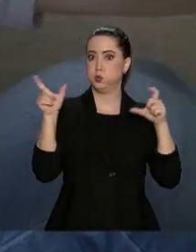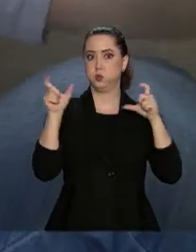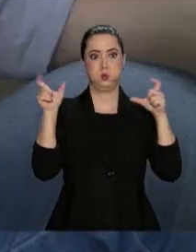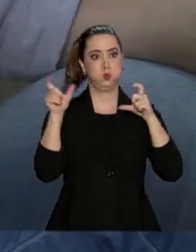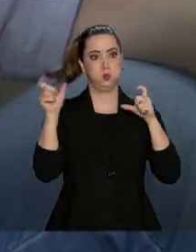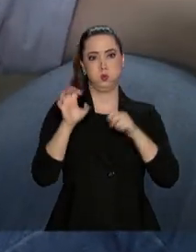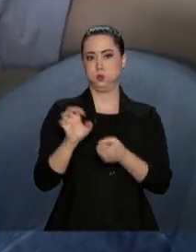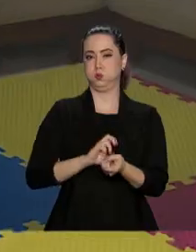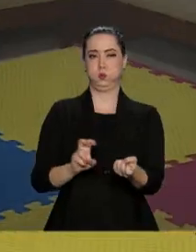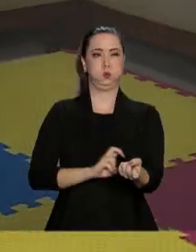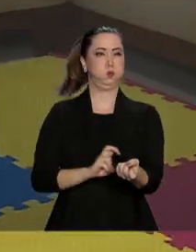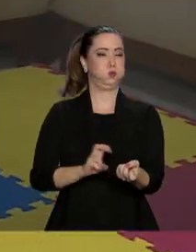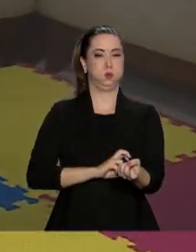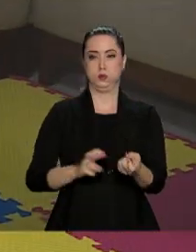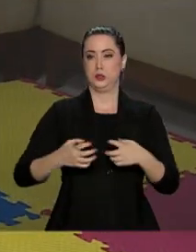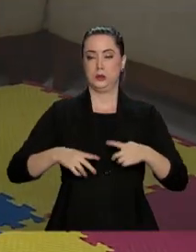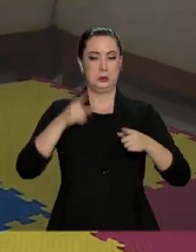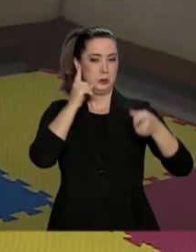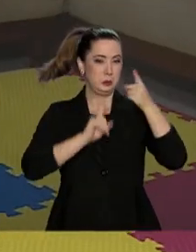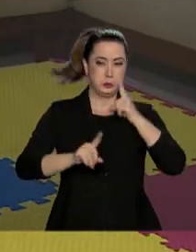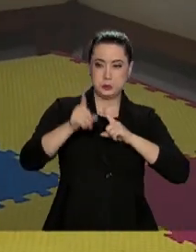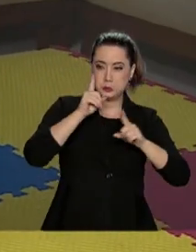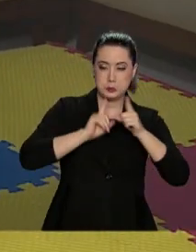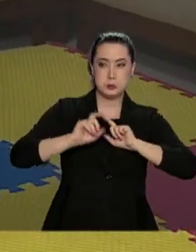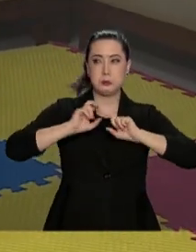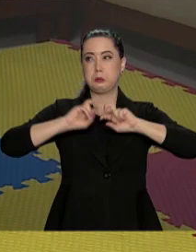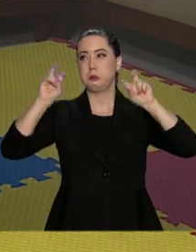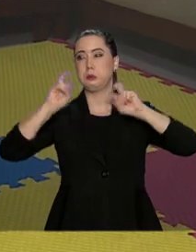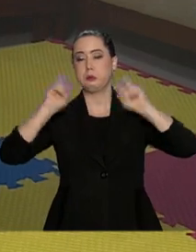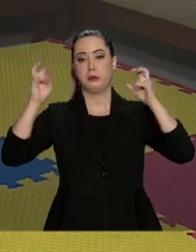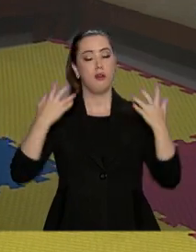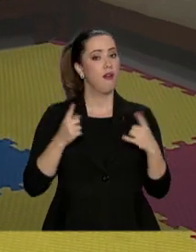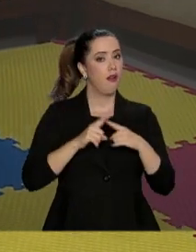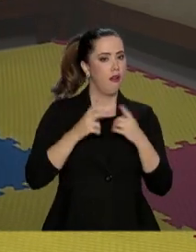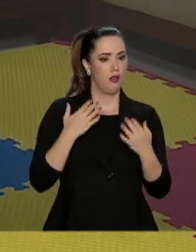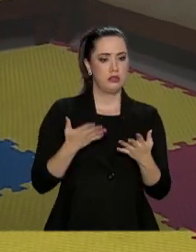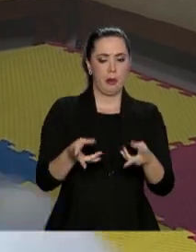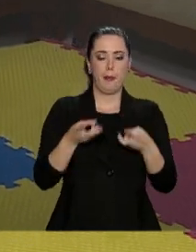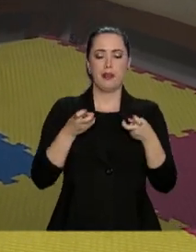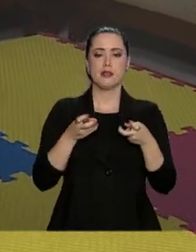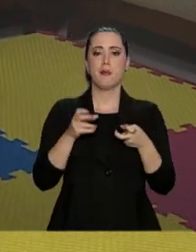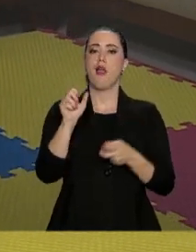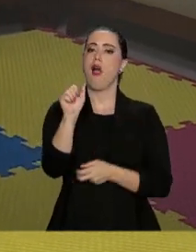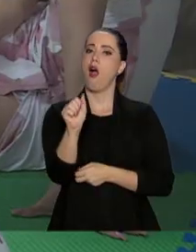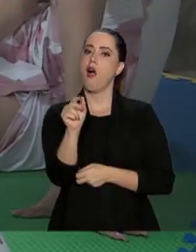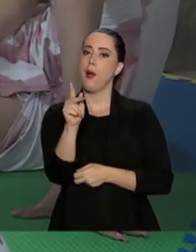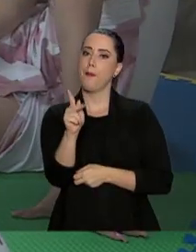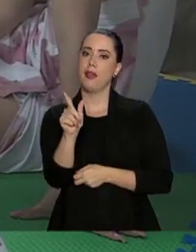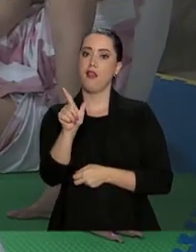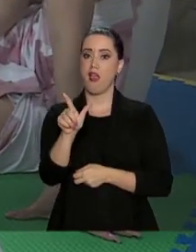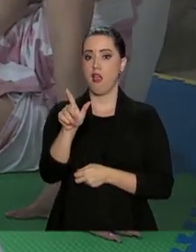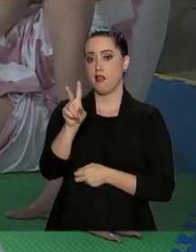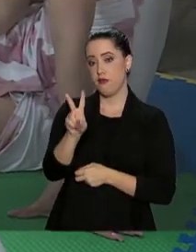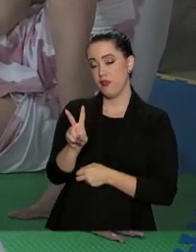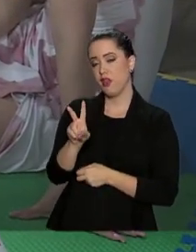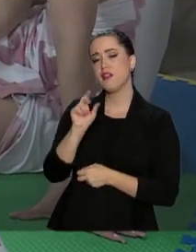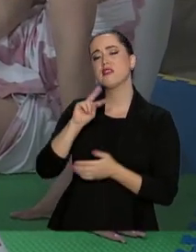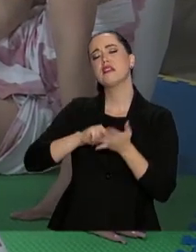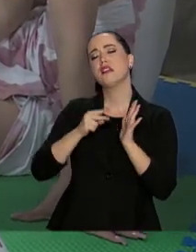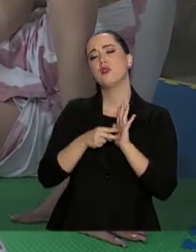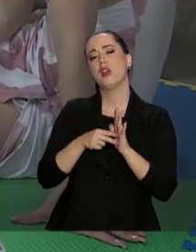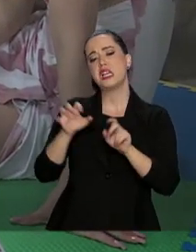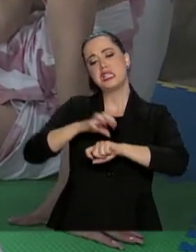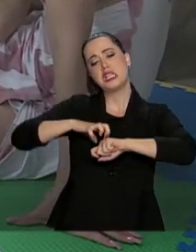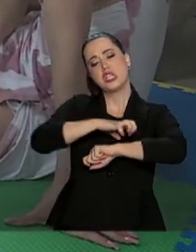irritada, chorava muito. E até a Quiara ter o diagnóstico de APLV, alérgica à proteína do leite de